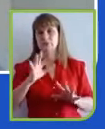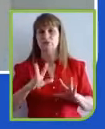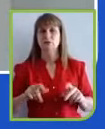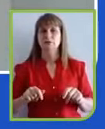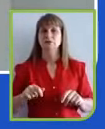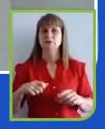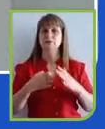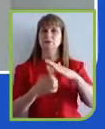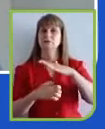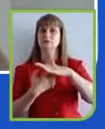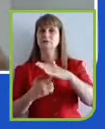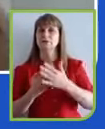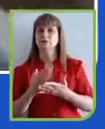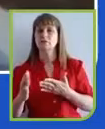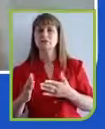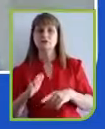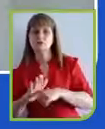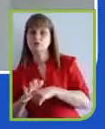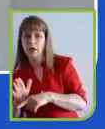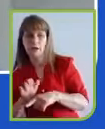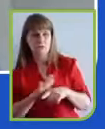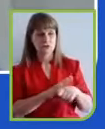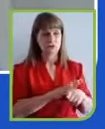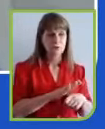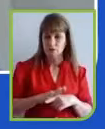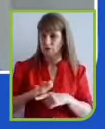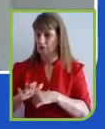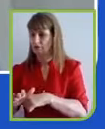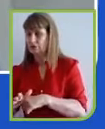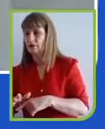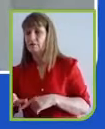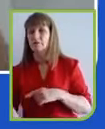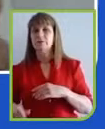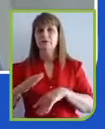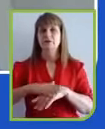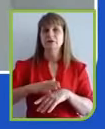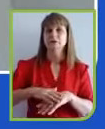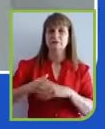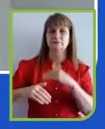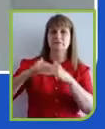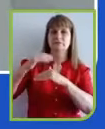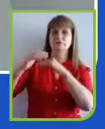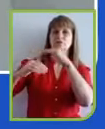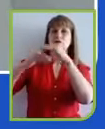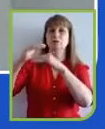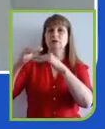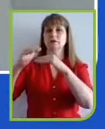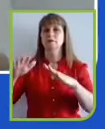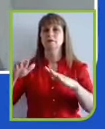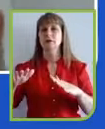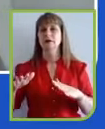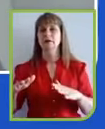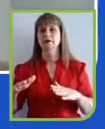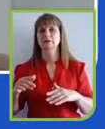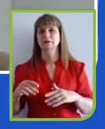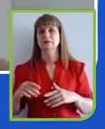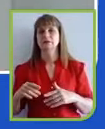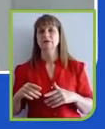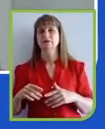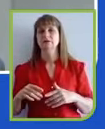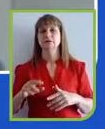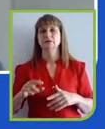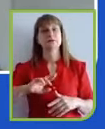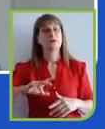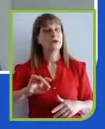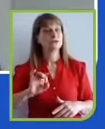aqui, vou ajudar ali, vou fazer com que isso evolua. Mas o Pacto Global lembrou bem. Mas não é só isso, você não